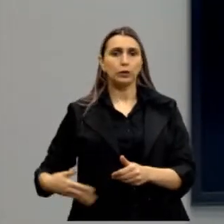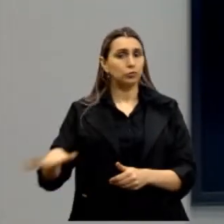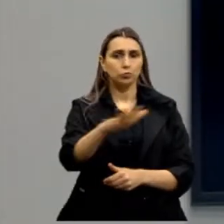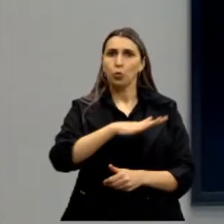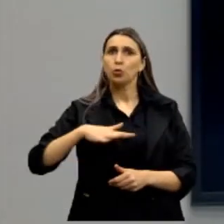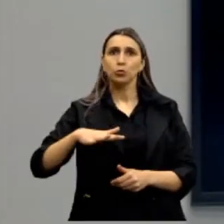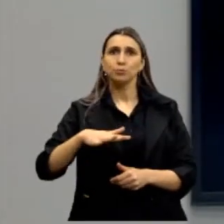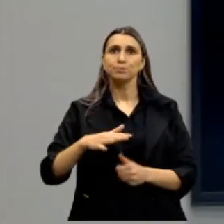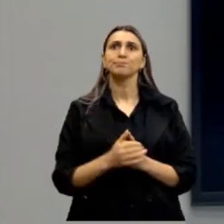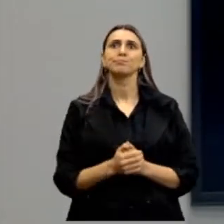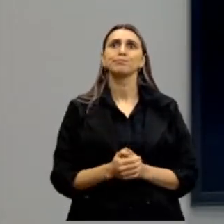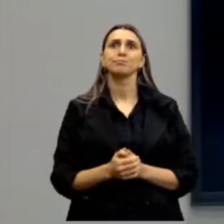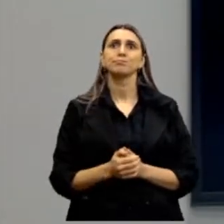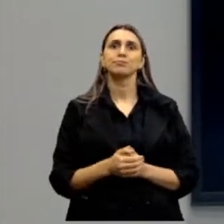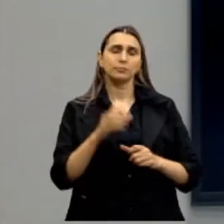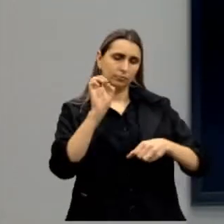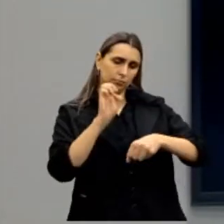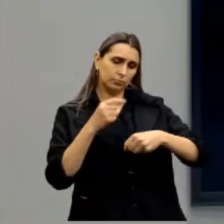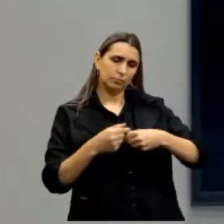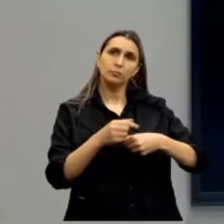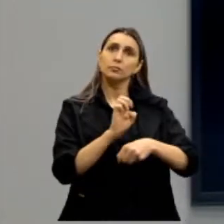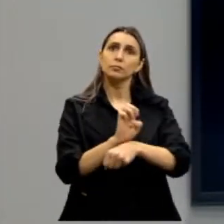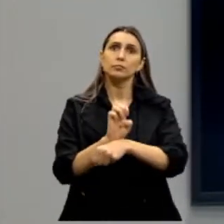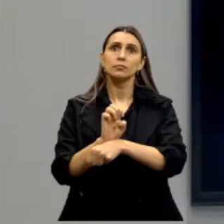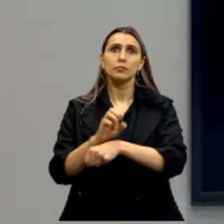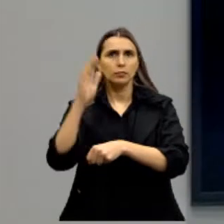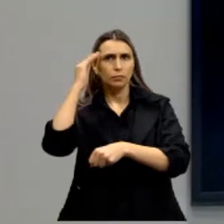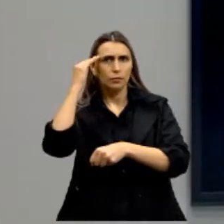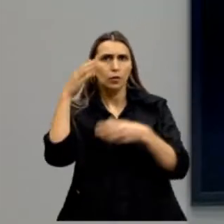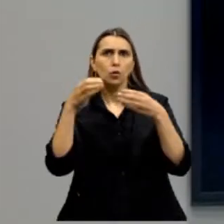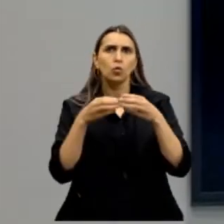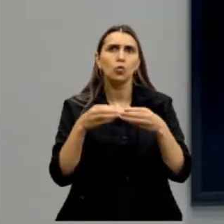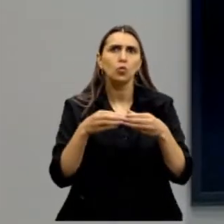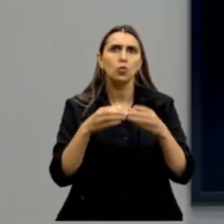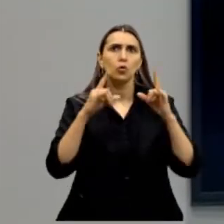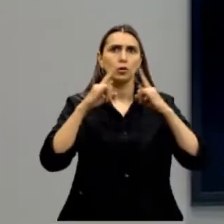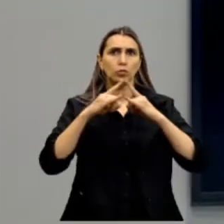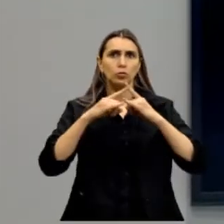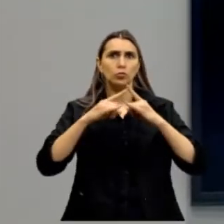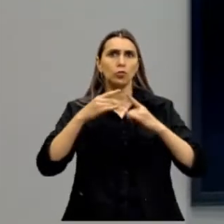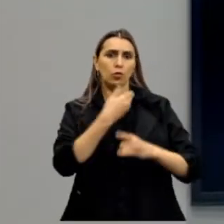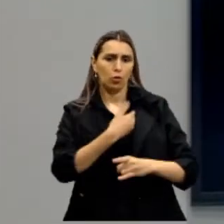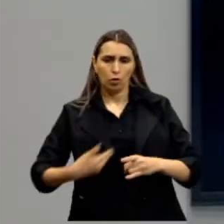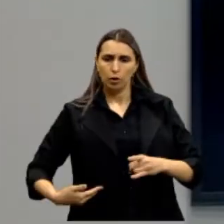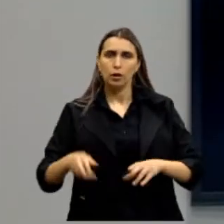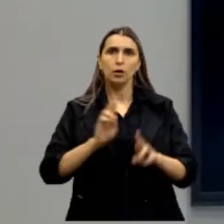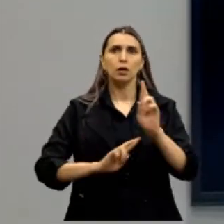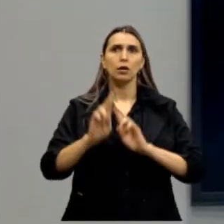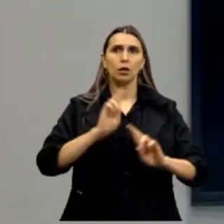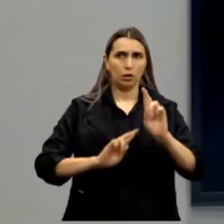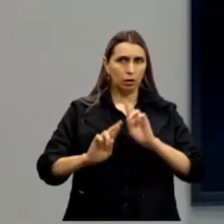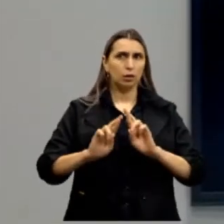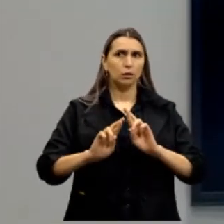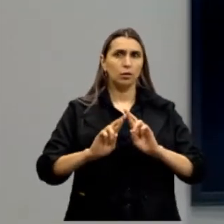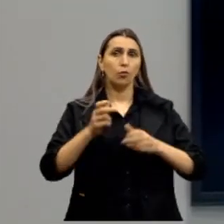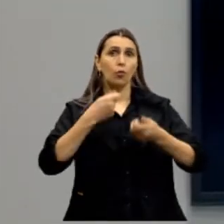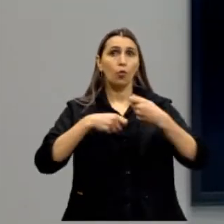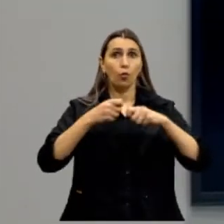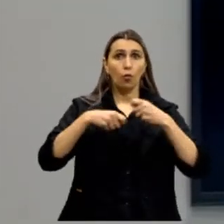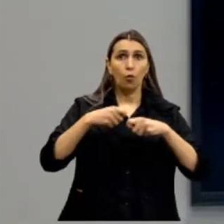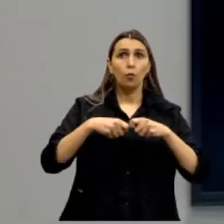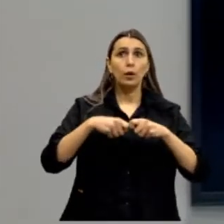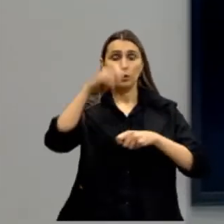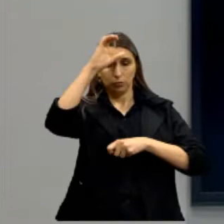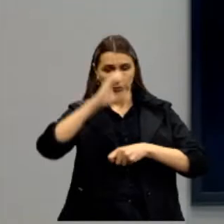civitas, a cidade, era entendida como um conjunto de instituições públicas e sua correspondente administração pelos